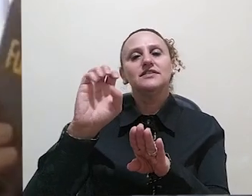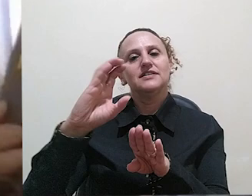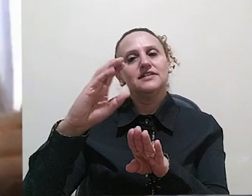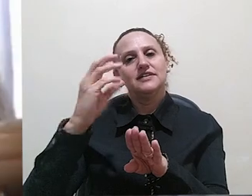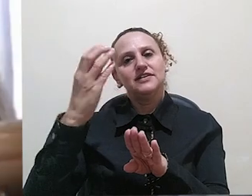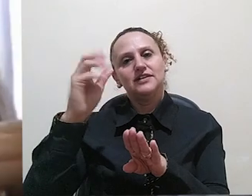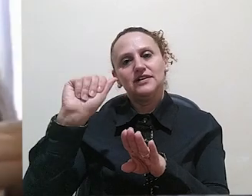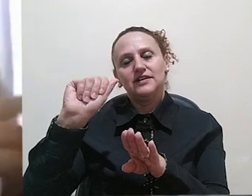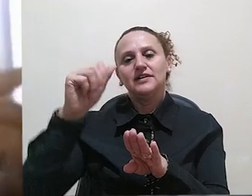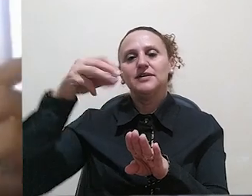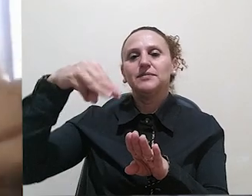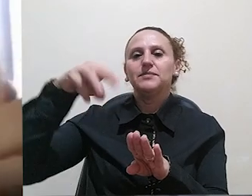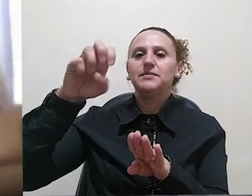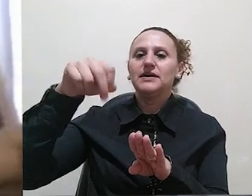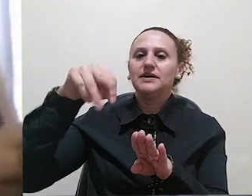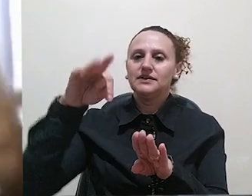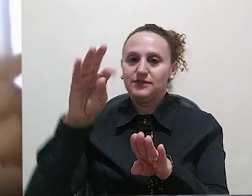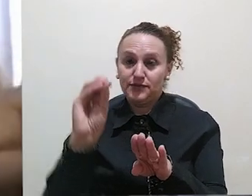da,